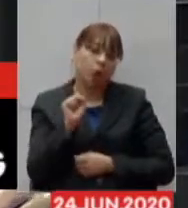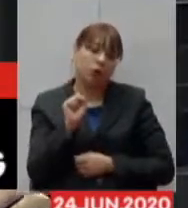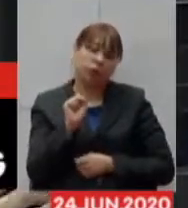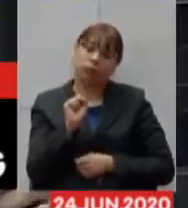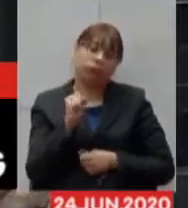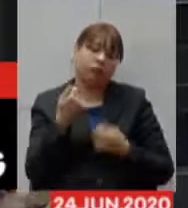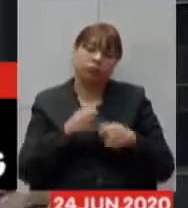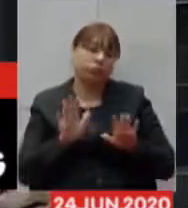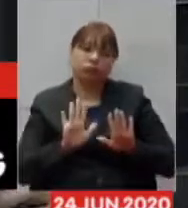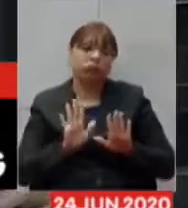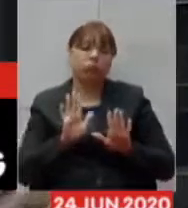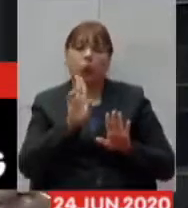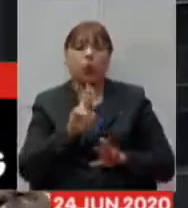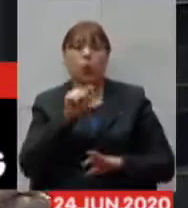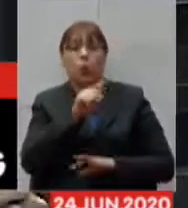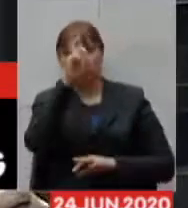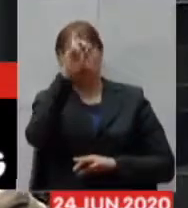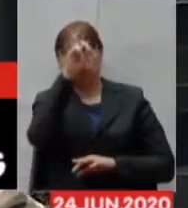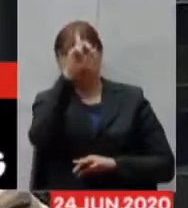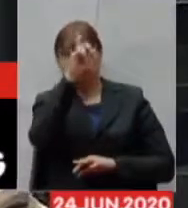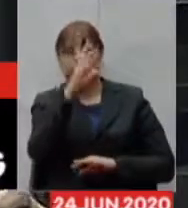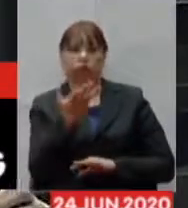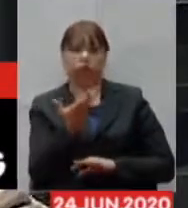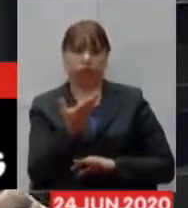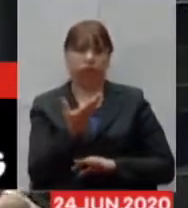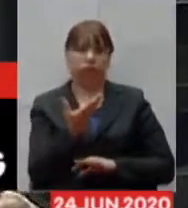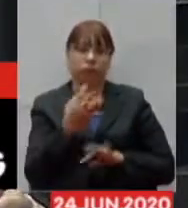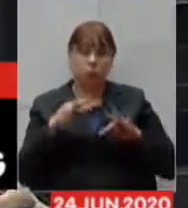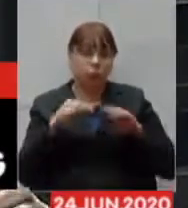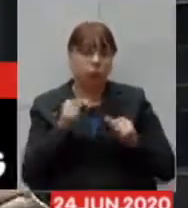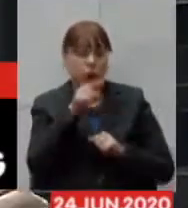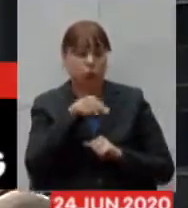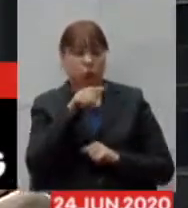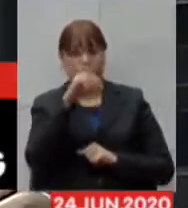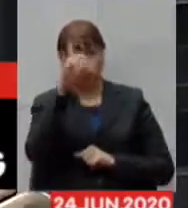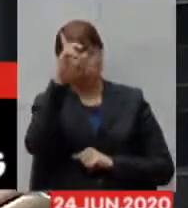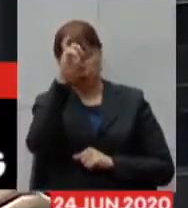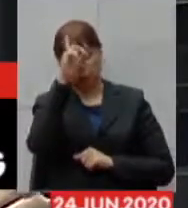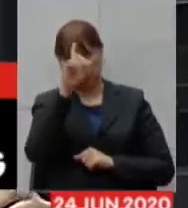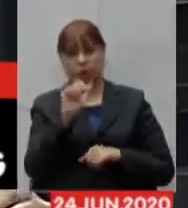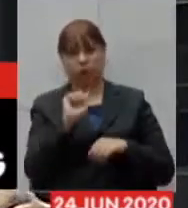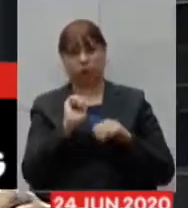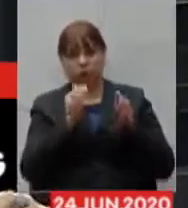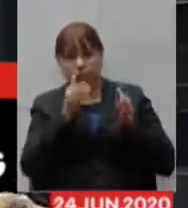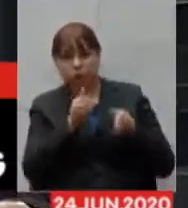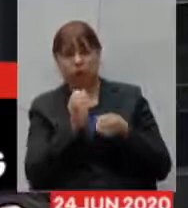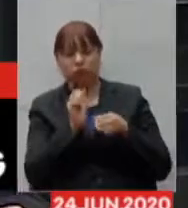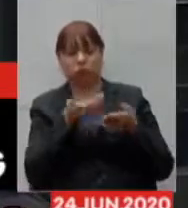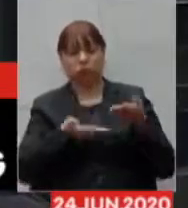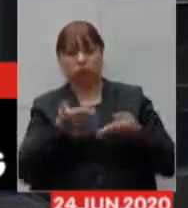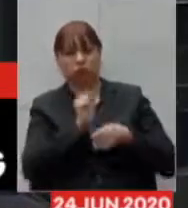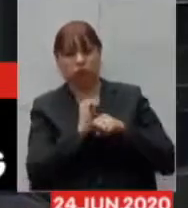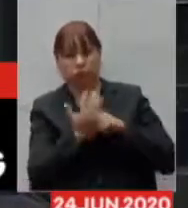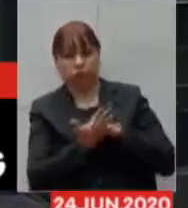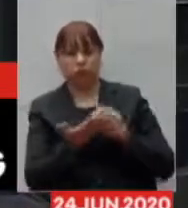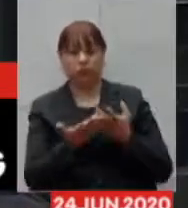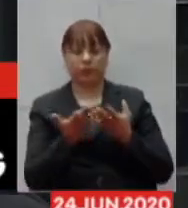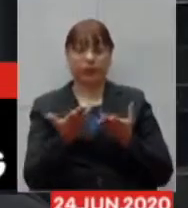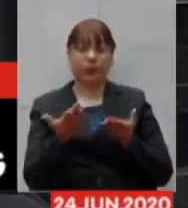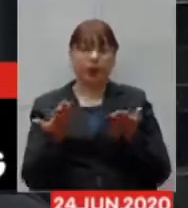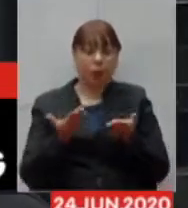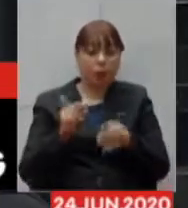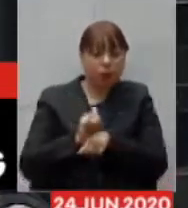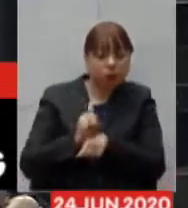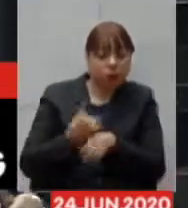utilizar o hospital de campanha em sua plenitude. então, a nossa nova estimativa de utilização